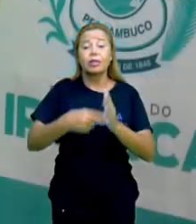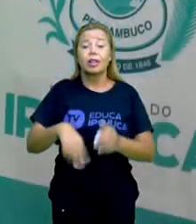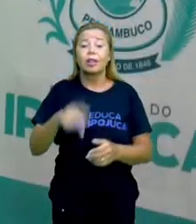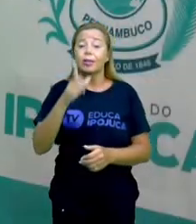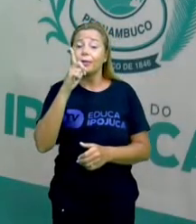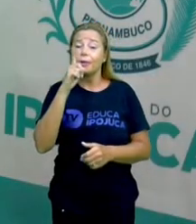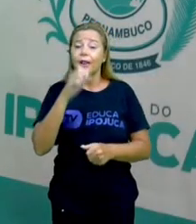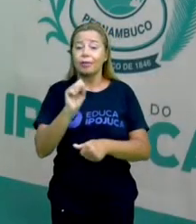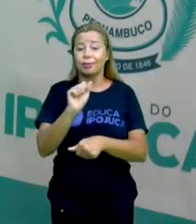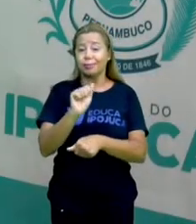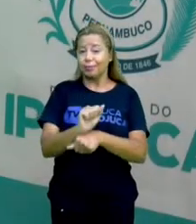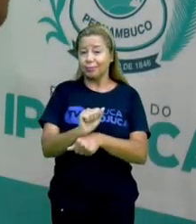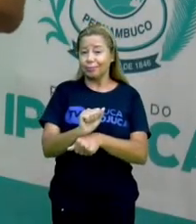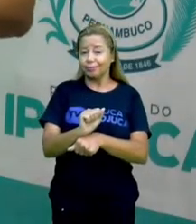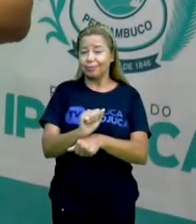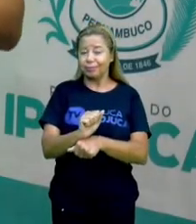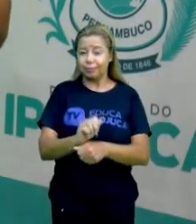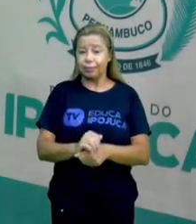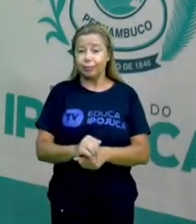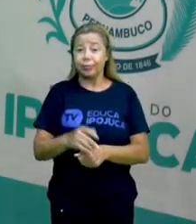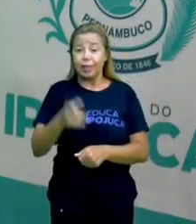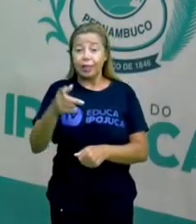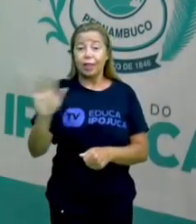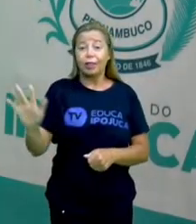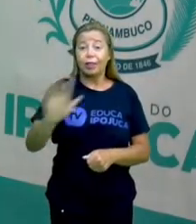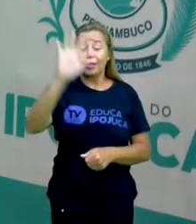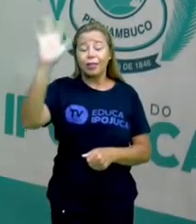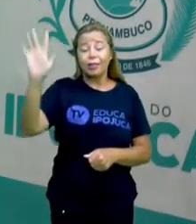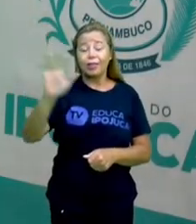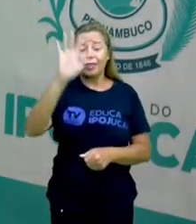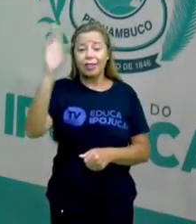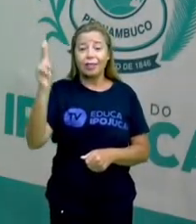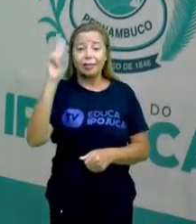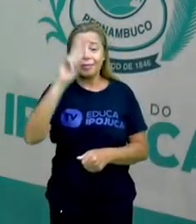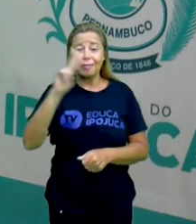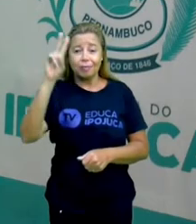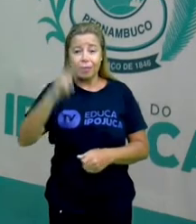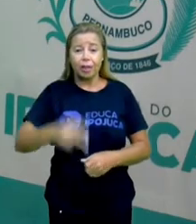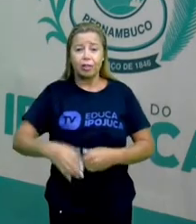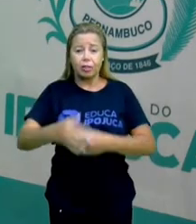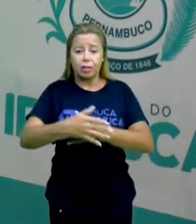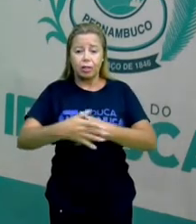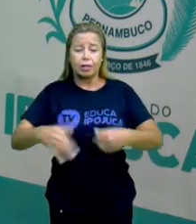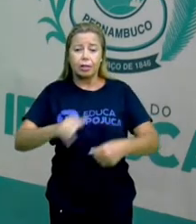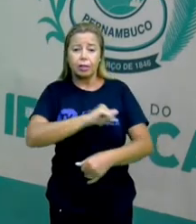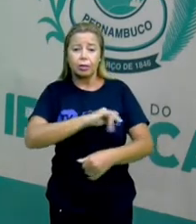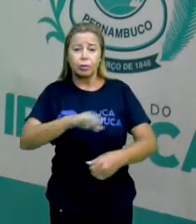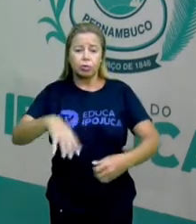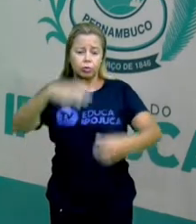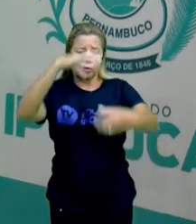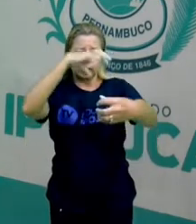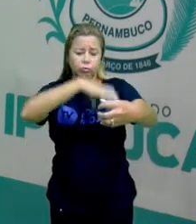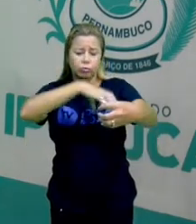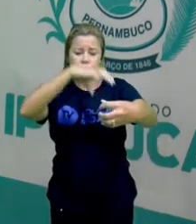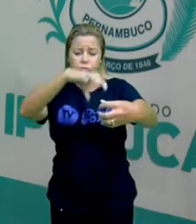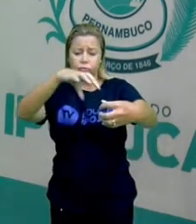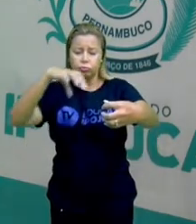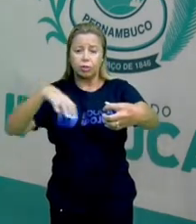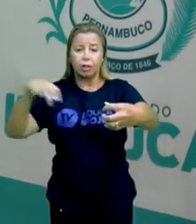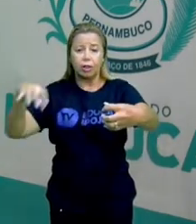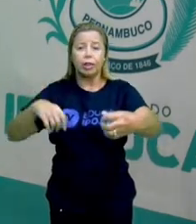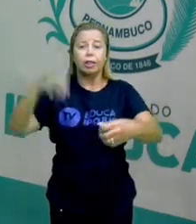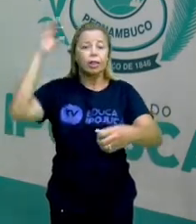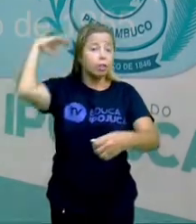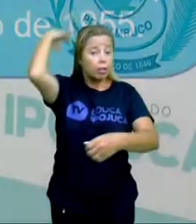para vocês aqui uma visualização dos distritos que compõem Ipojuca. Os mais conhecidos, que são Nossa